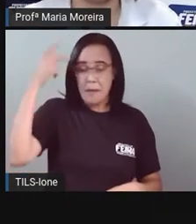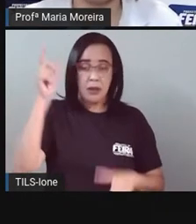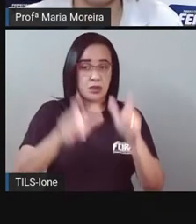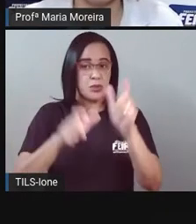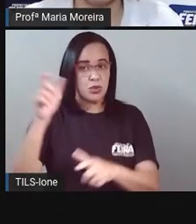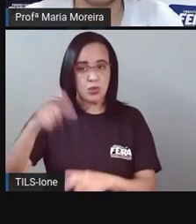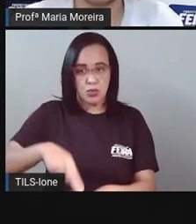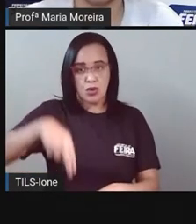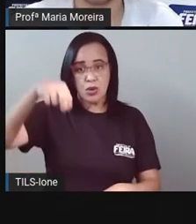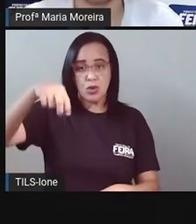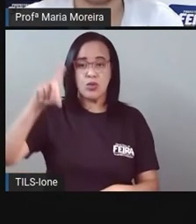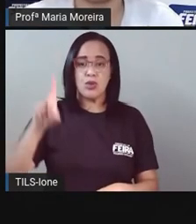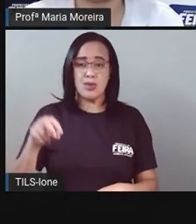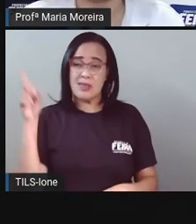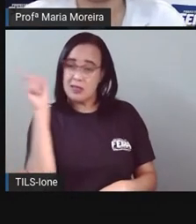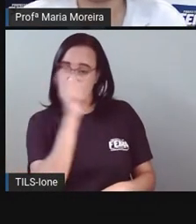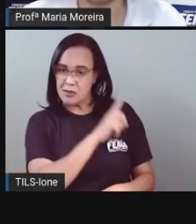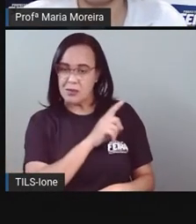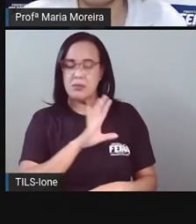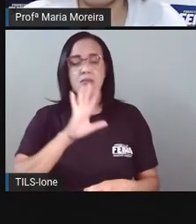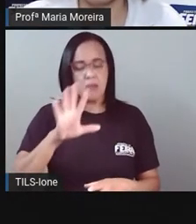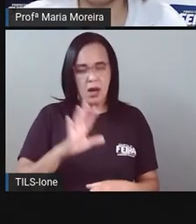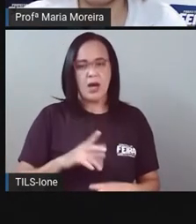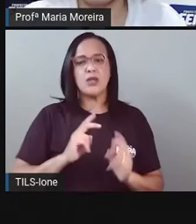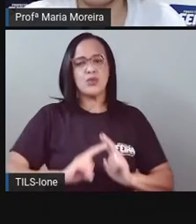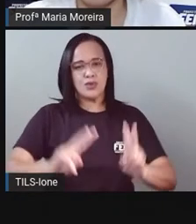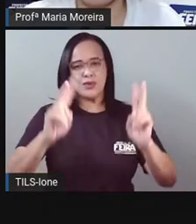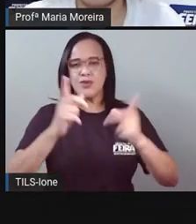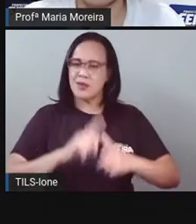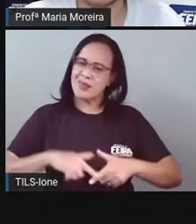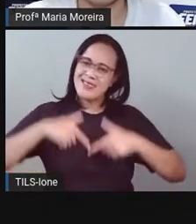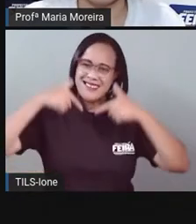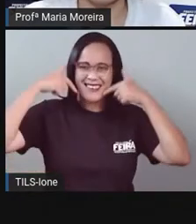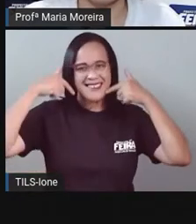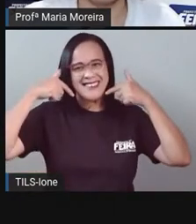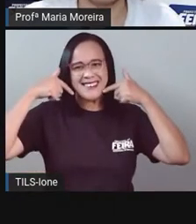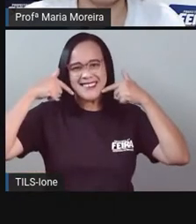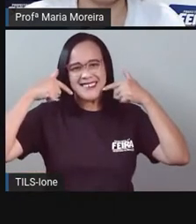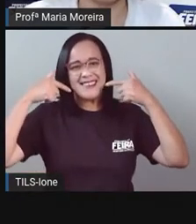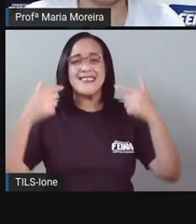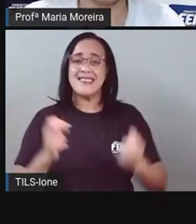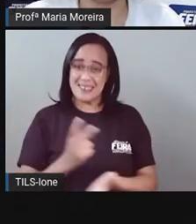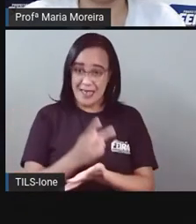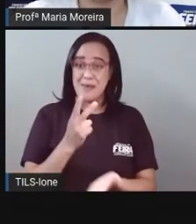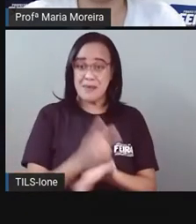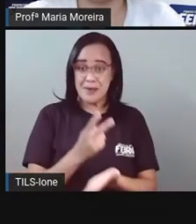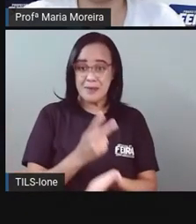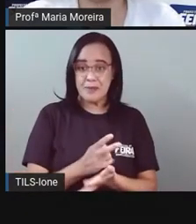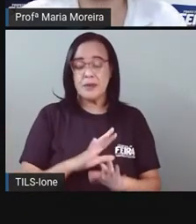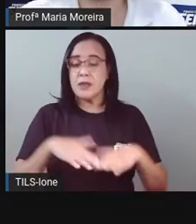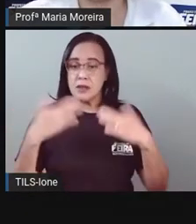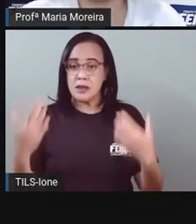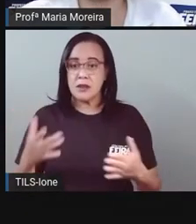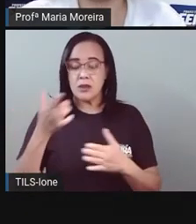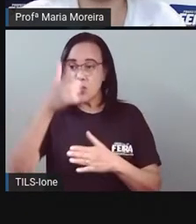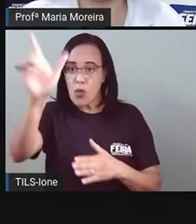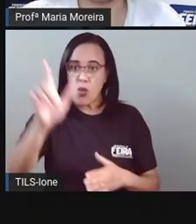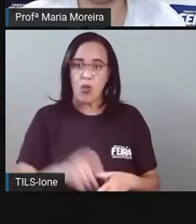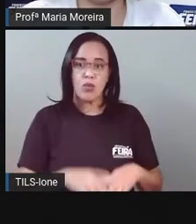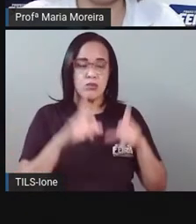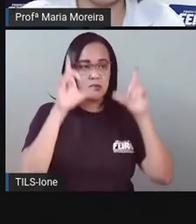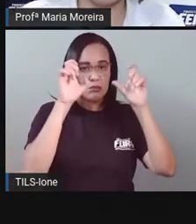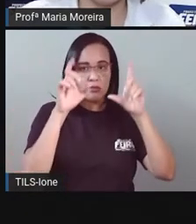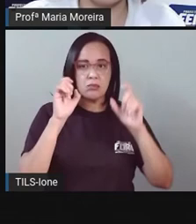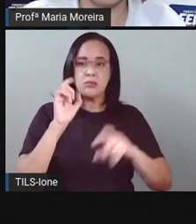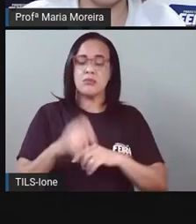sorrindo Minha gente Bom, uma outra foto Aqui de Feira de Santana Quando eu pesquisei Né? Diz que isso